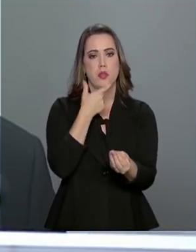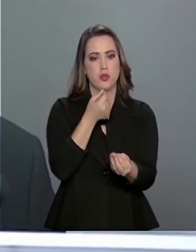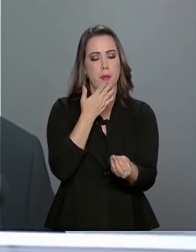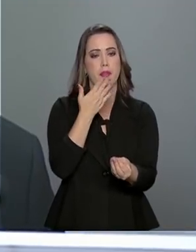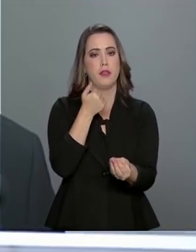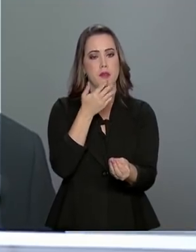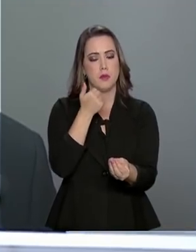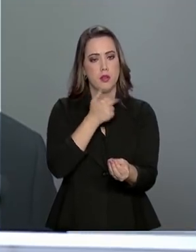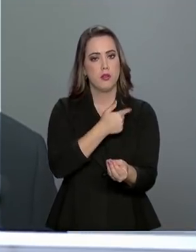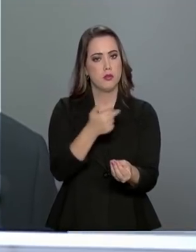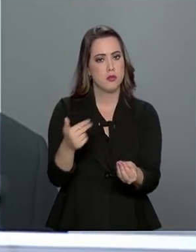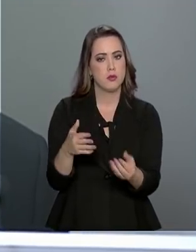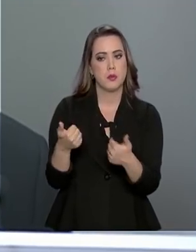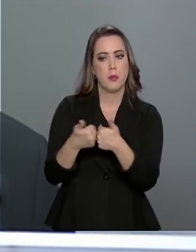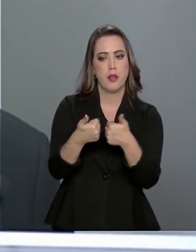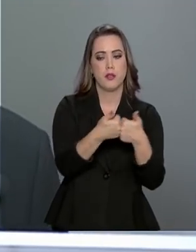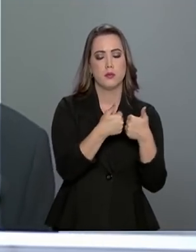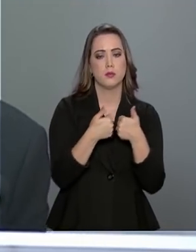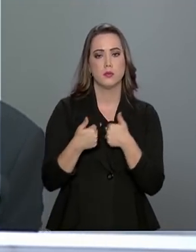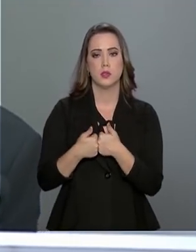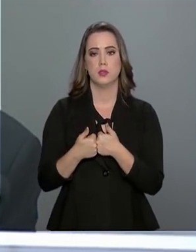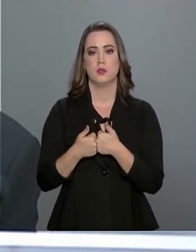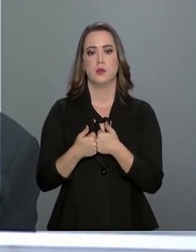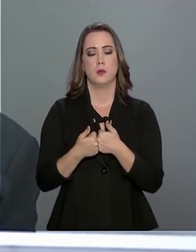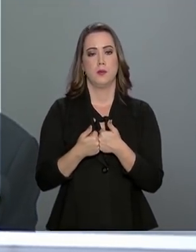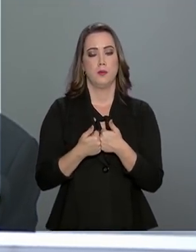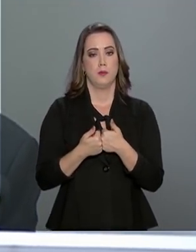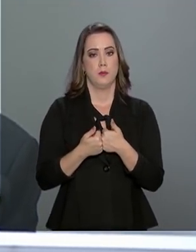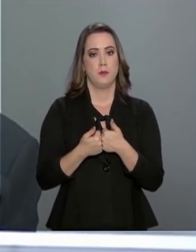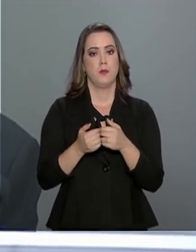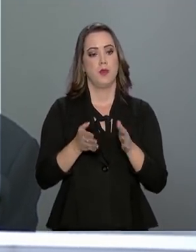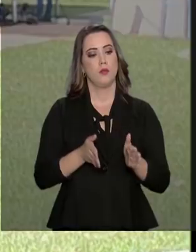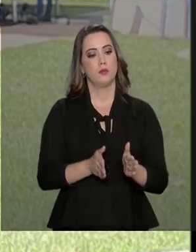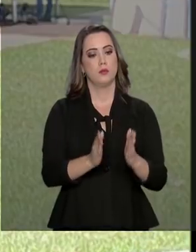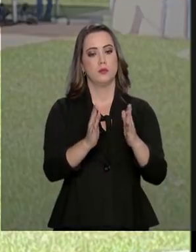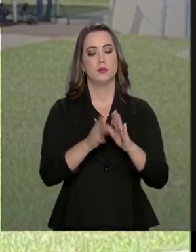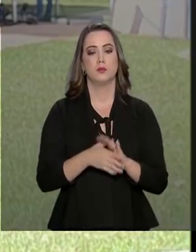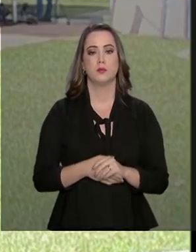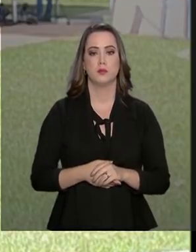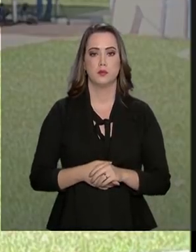alimentos e nas proximidades da rodovia